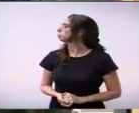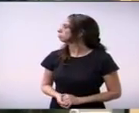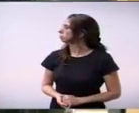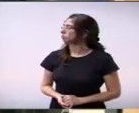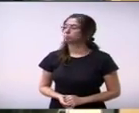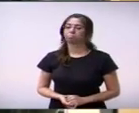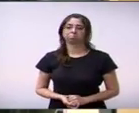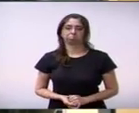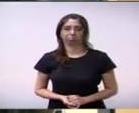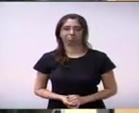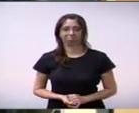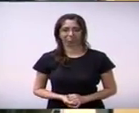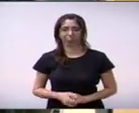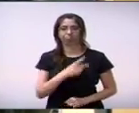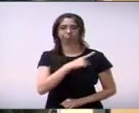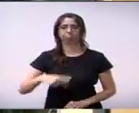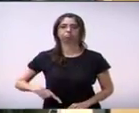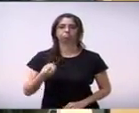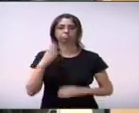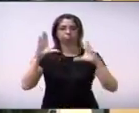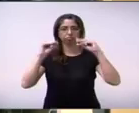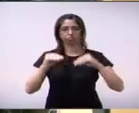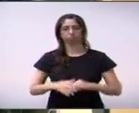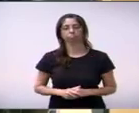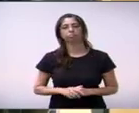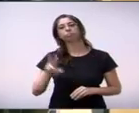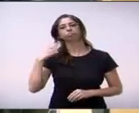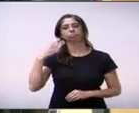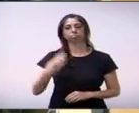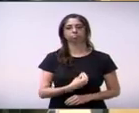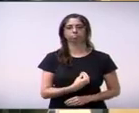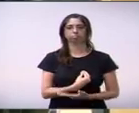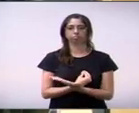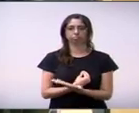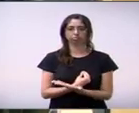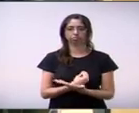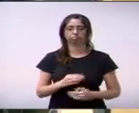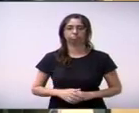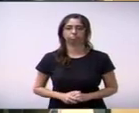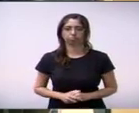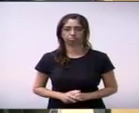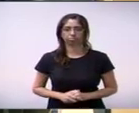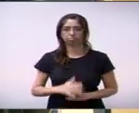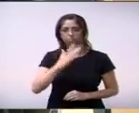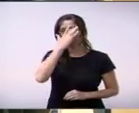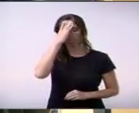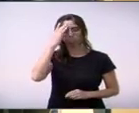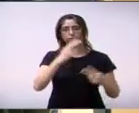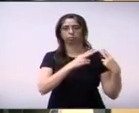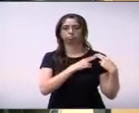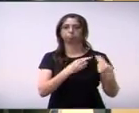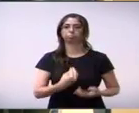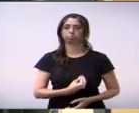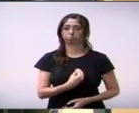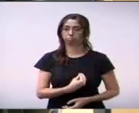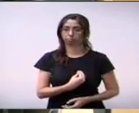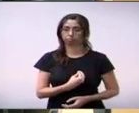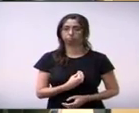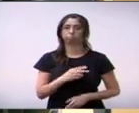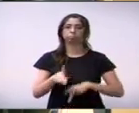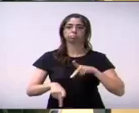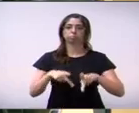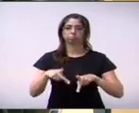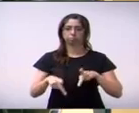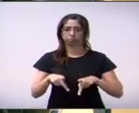Boa noite, presidente. Boa noite, demais vereadores. Boa noite às autoridades presentes. Boa noite ao público